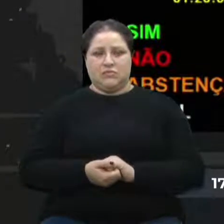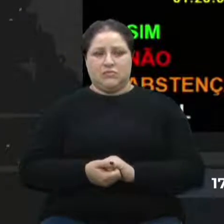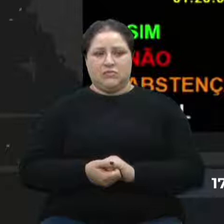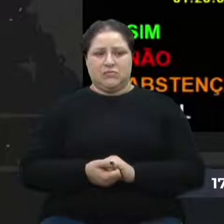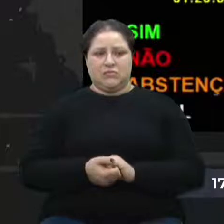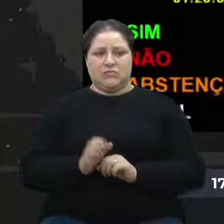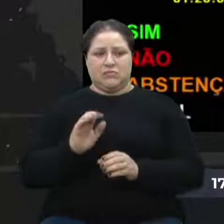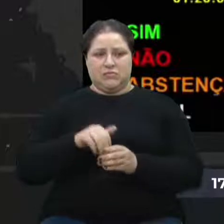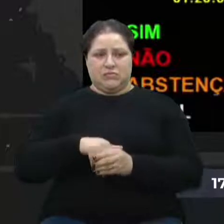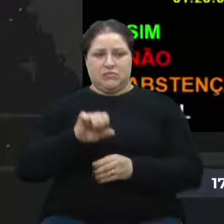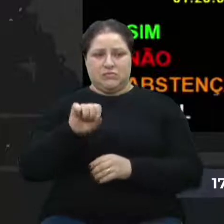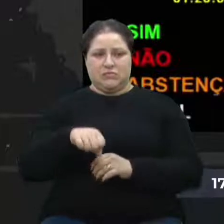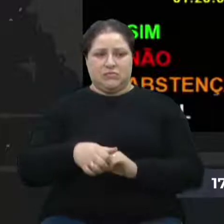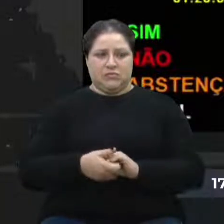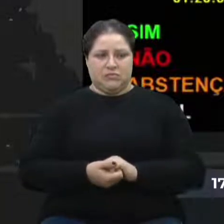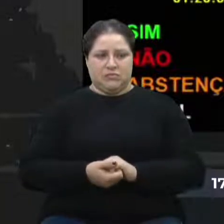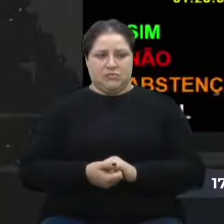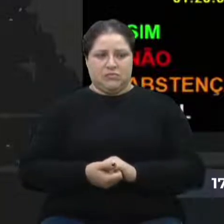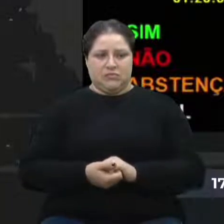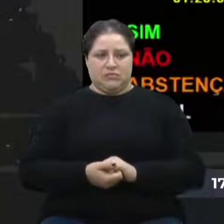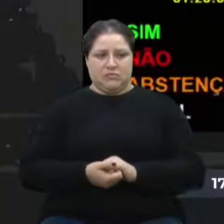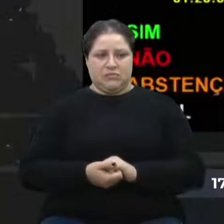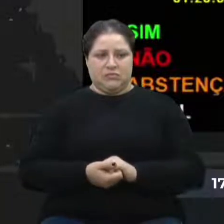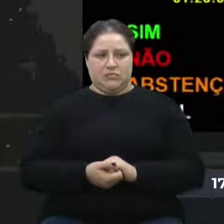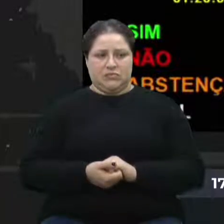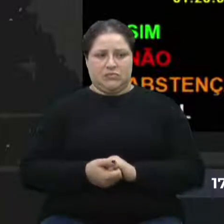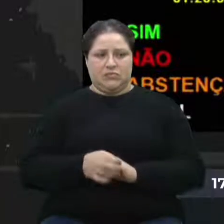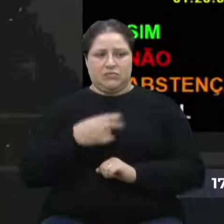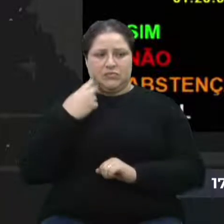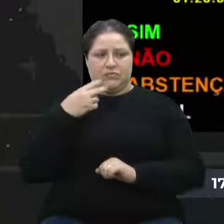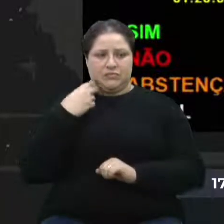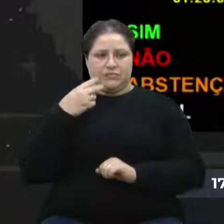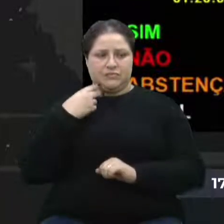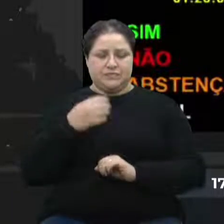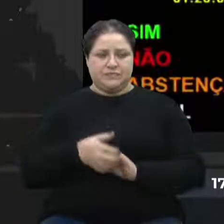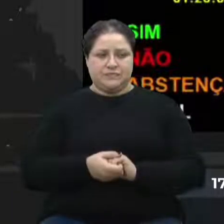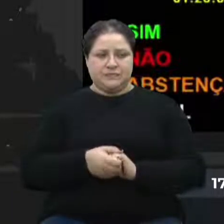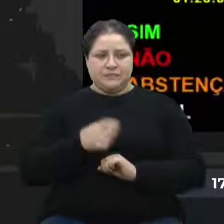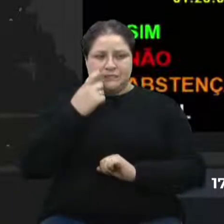Voto sim. Vereador Juliano vota sim. Vereador Wagner?